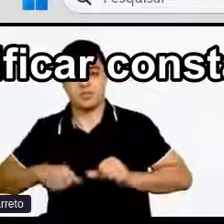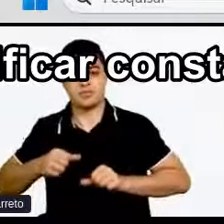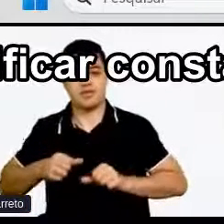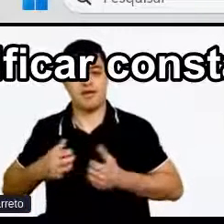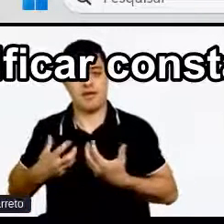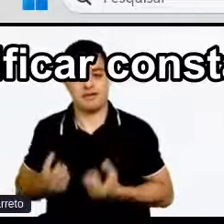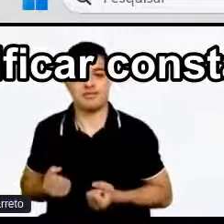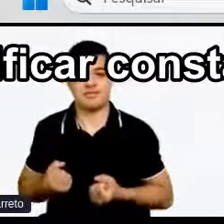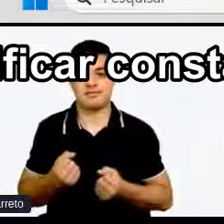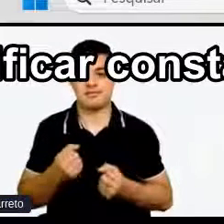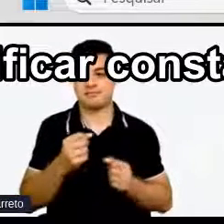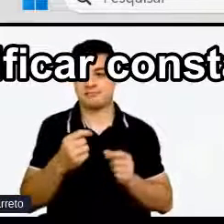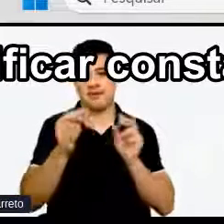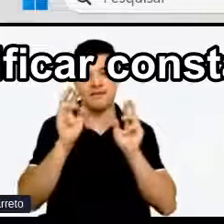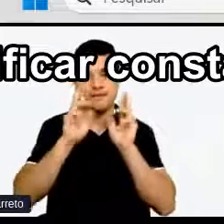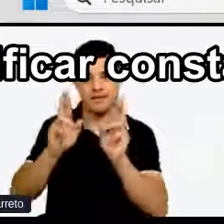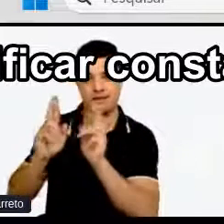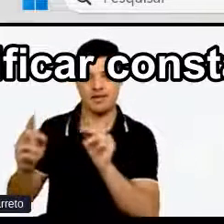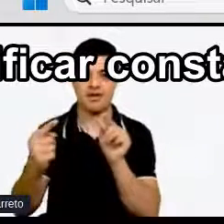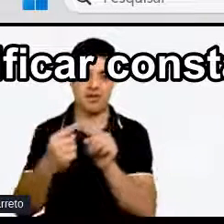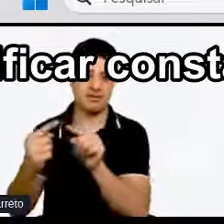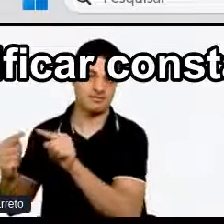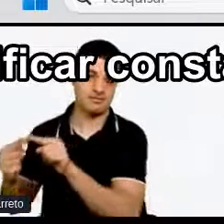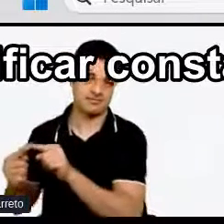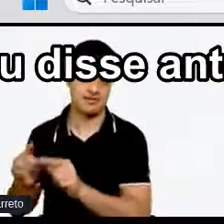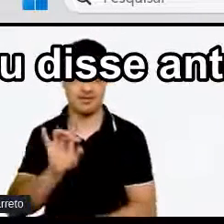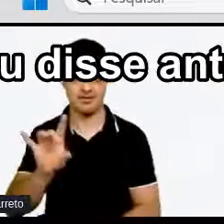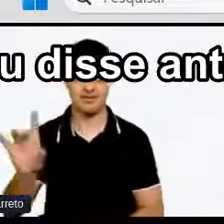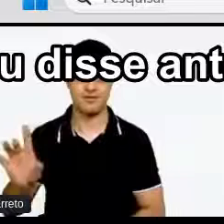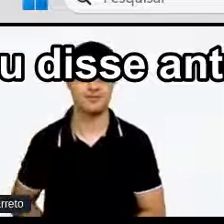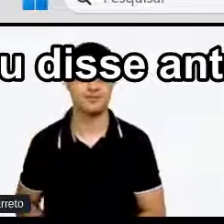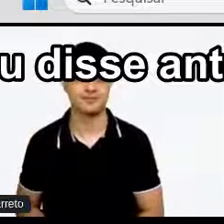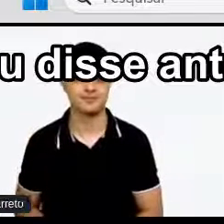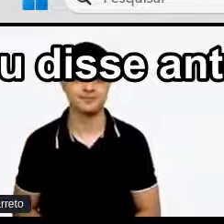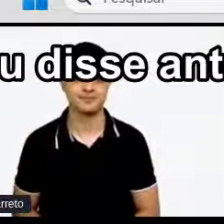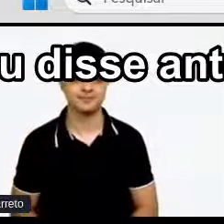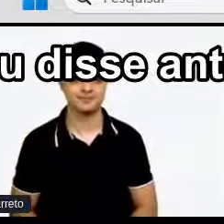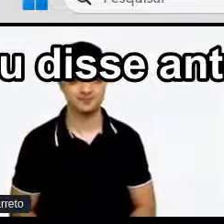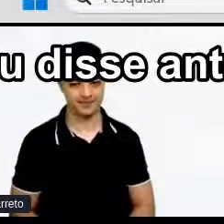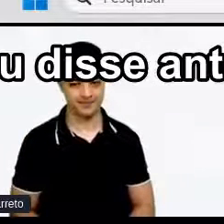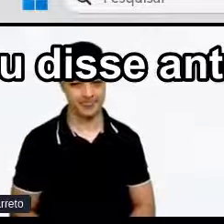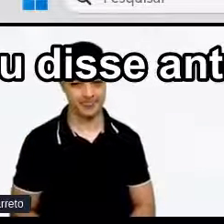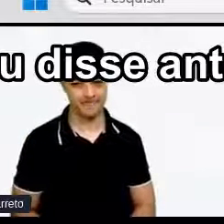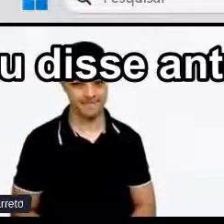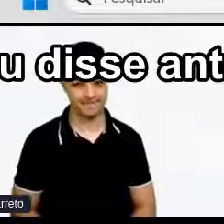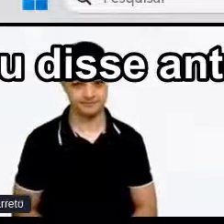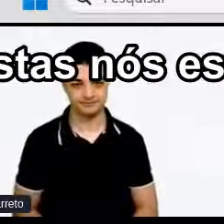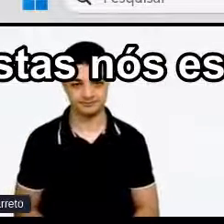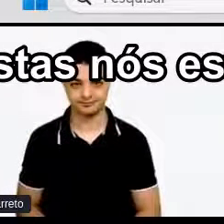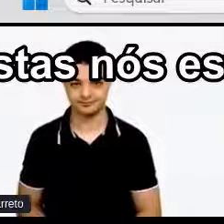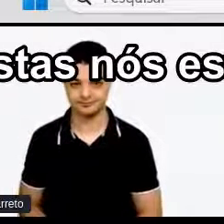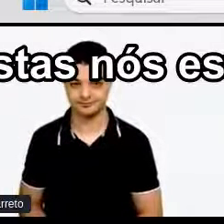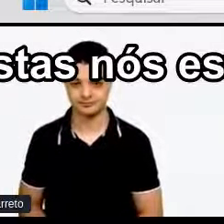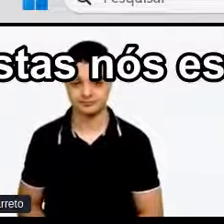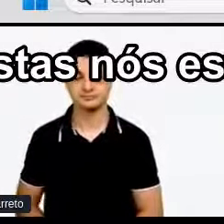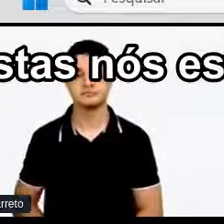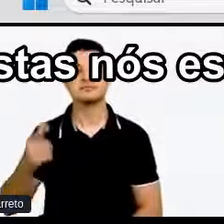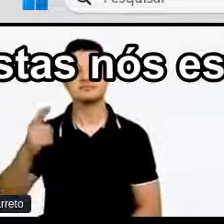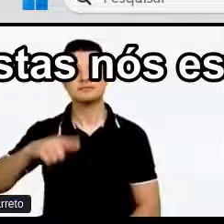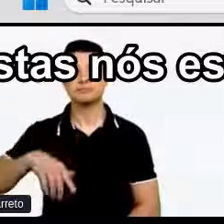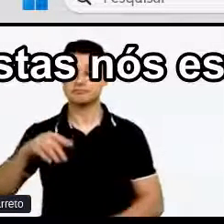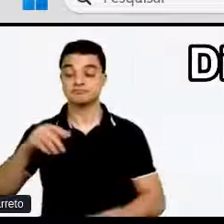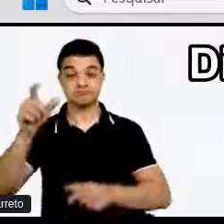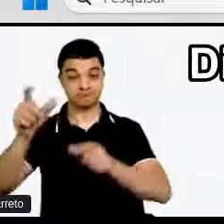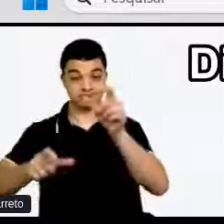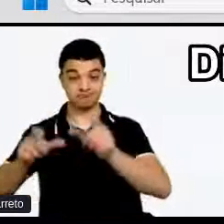Quantificar e qualificar Constantemente É um grande desafio Porque como eu disse antes Muitas vezes Quantificar Há quantos autistas Nós